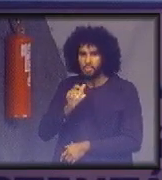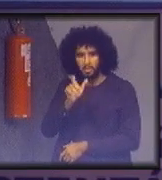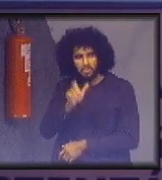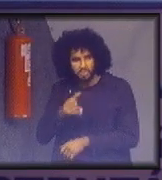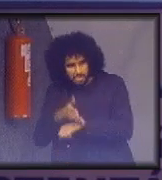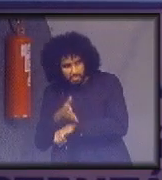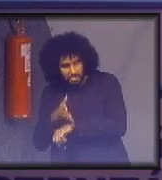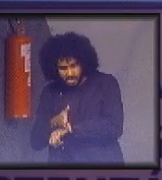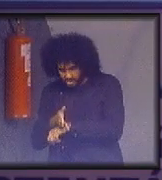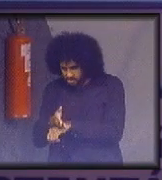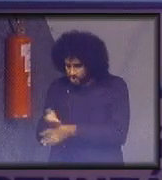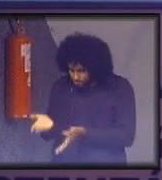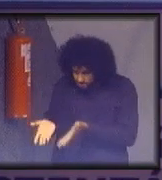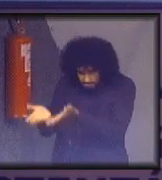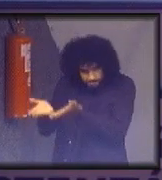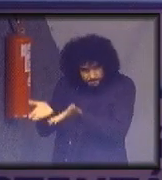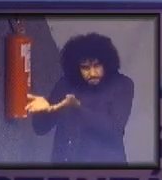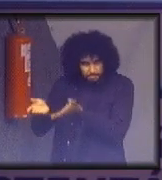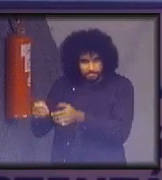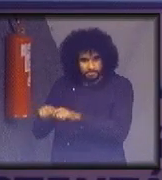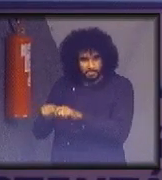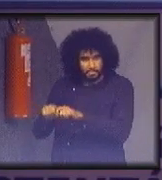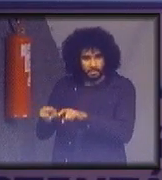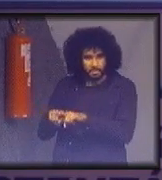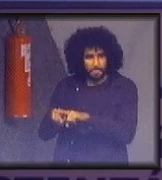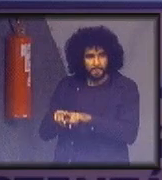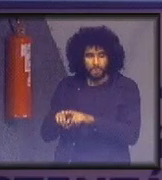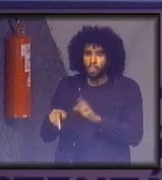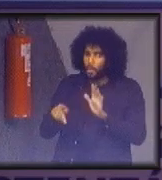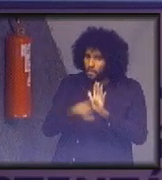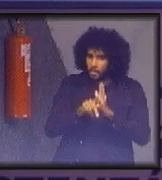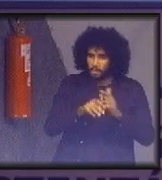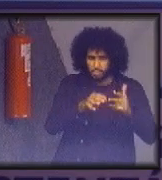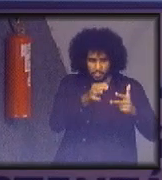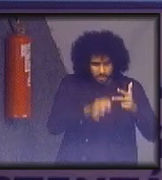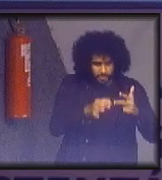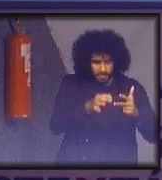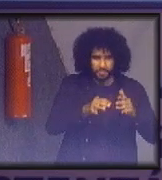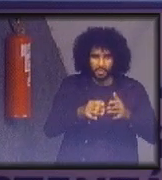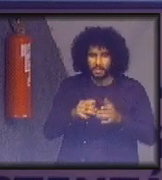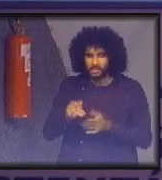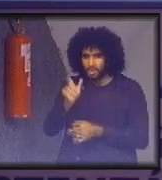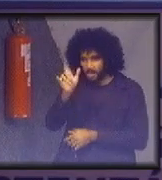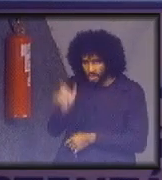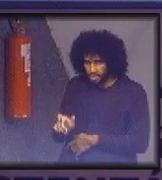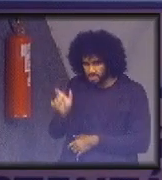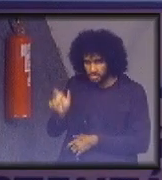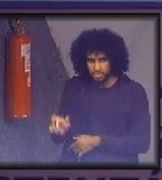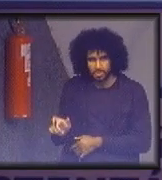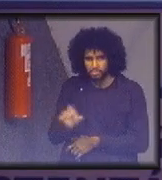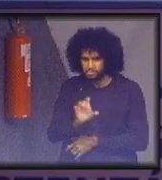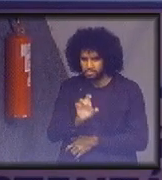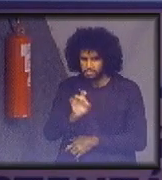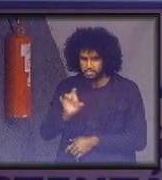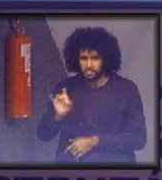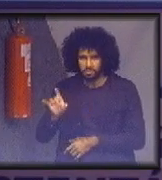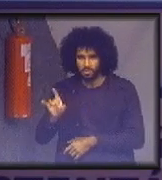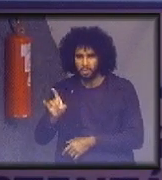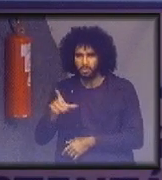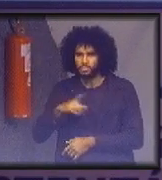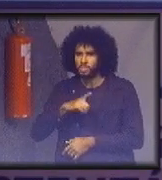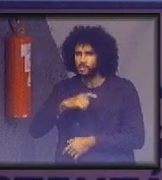sustentabilidade, são os colaboradores do próprio Poder Judiciário. Porque, se as pessoas estão, elas próprias, mais